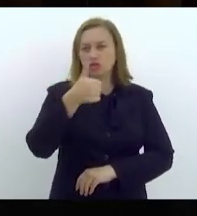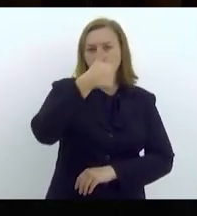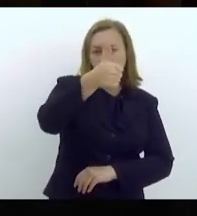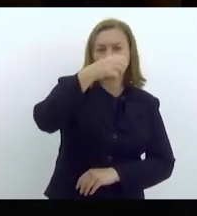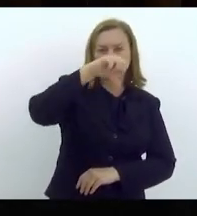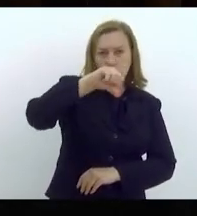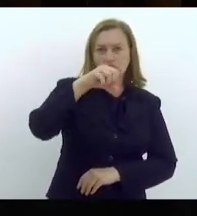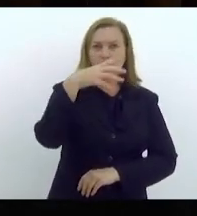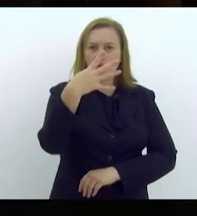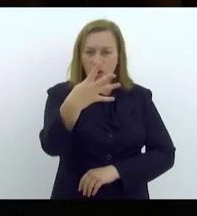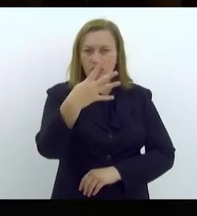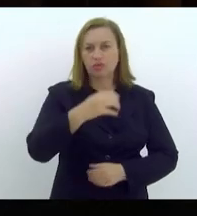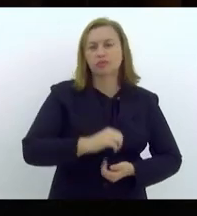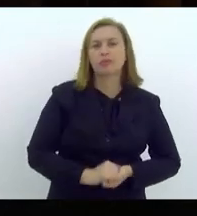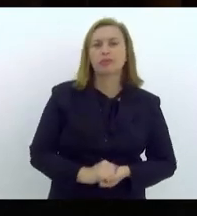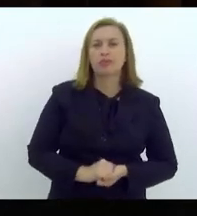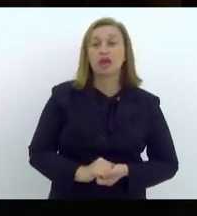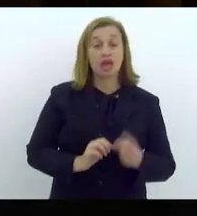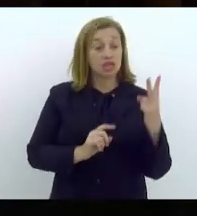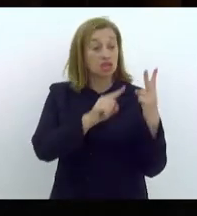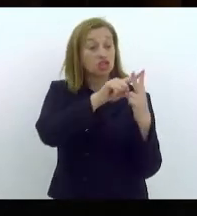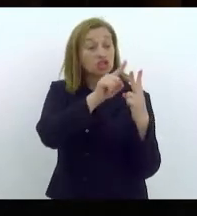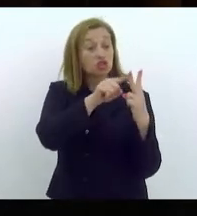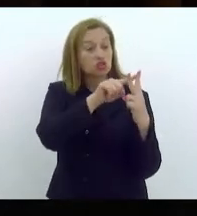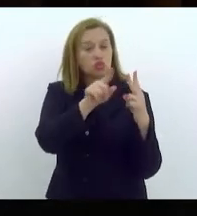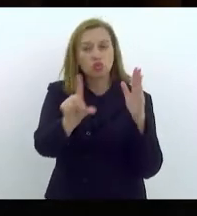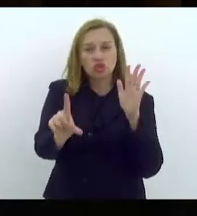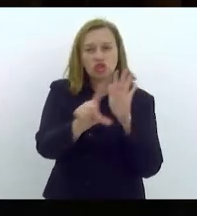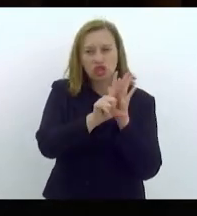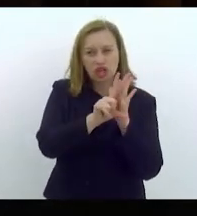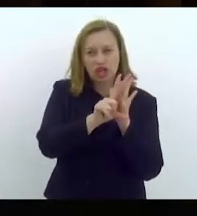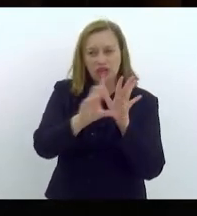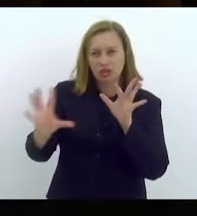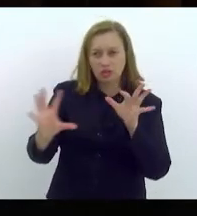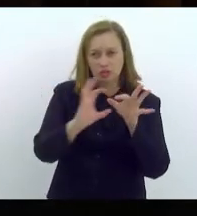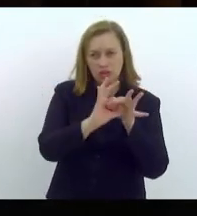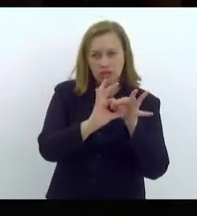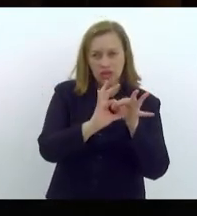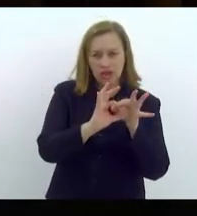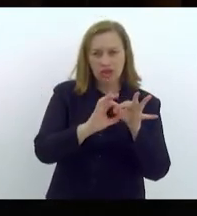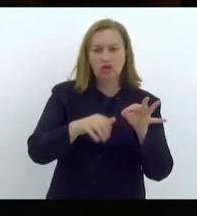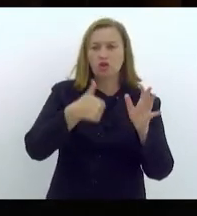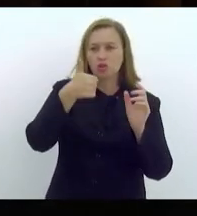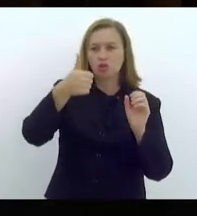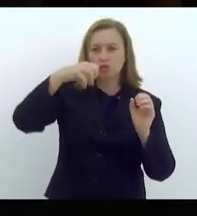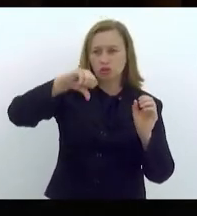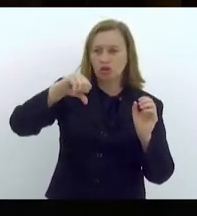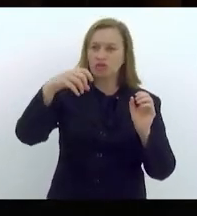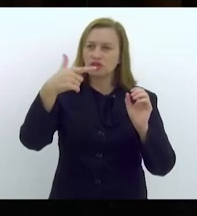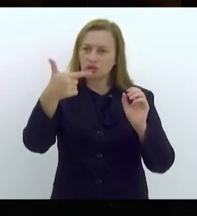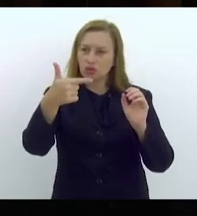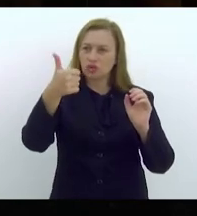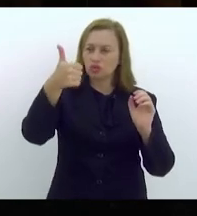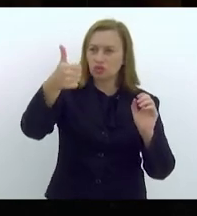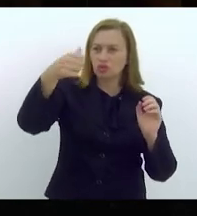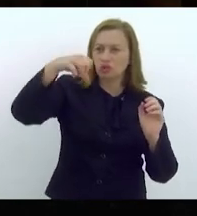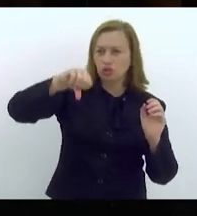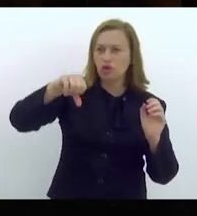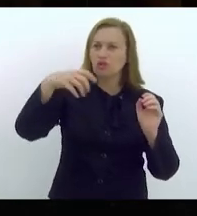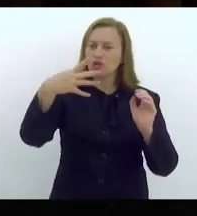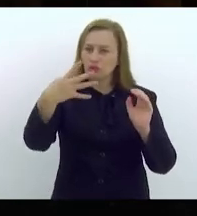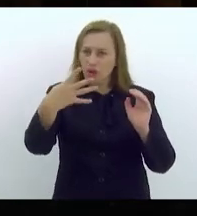Essa lei complementar de 194 retirou dos cofres